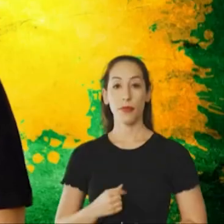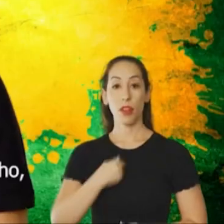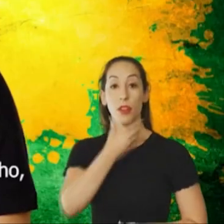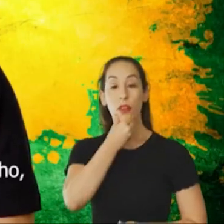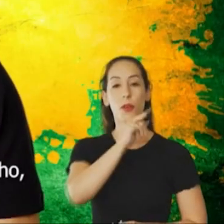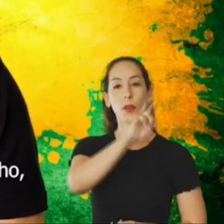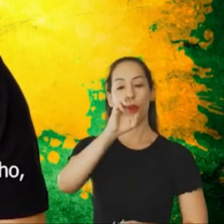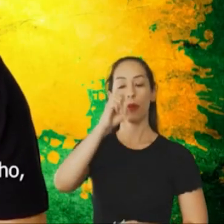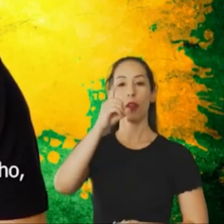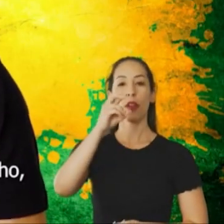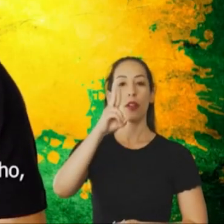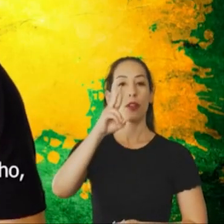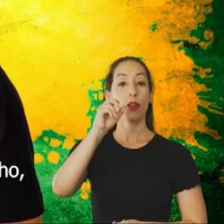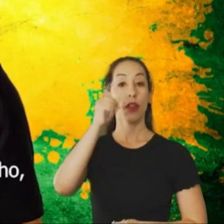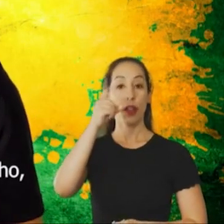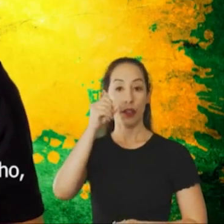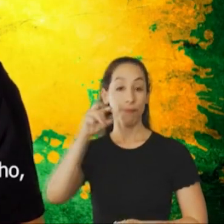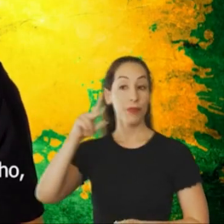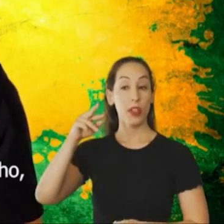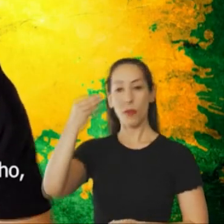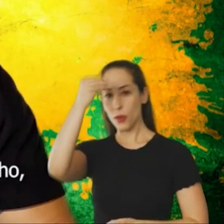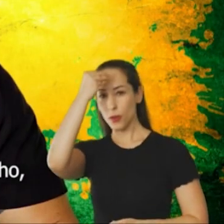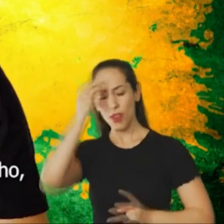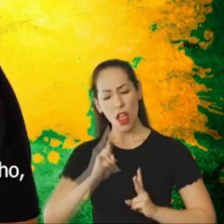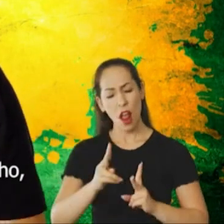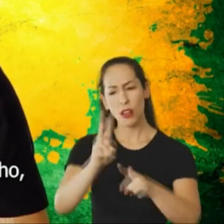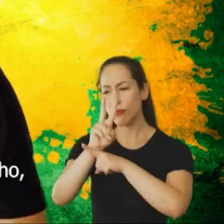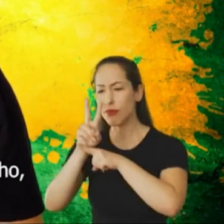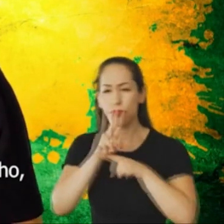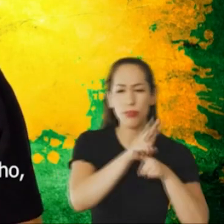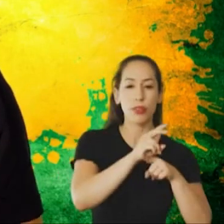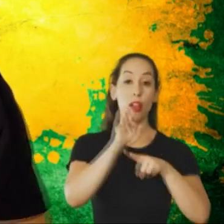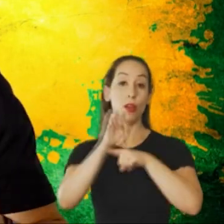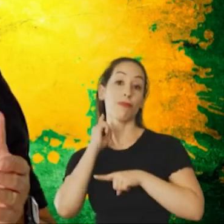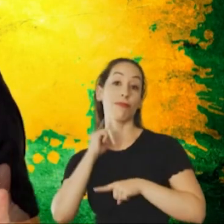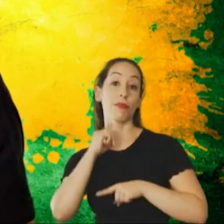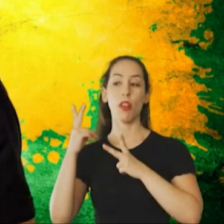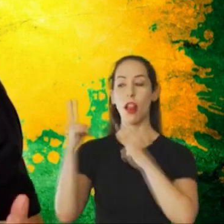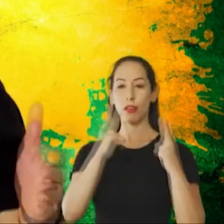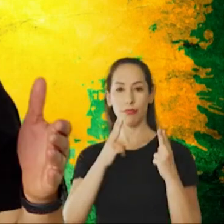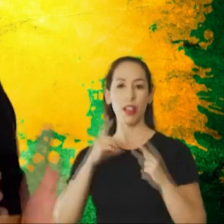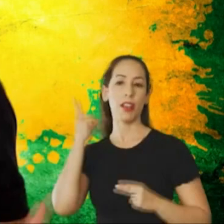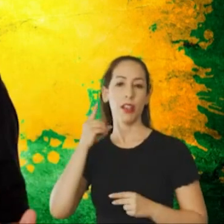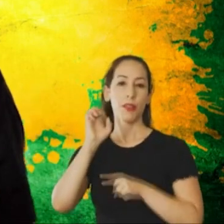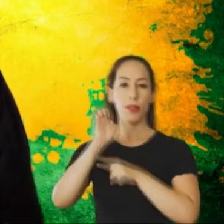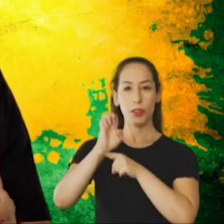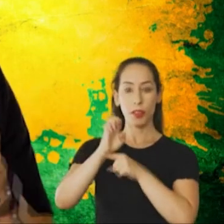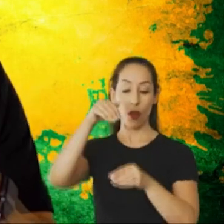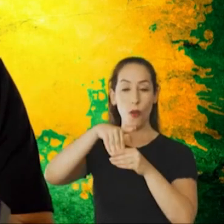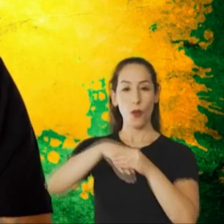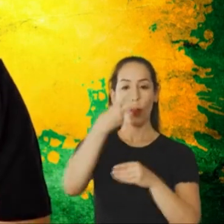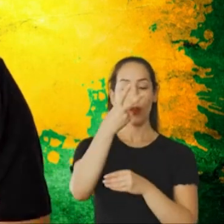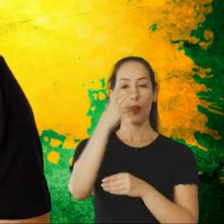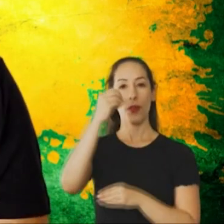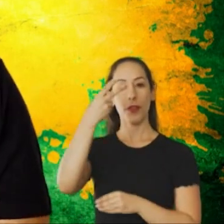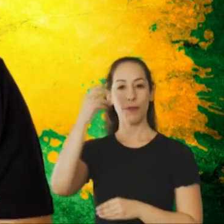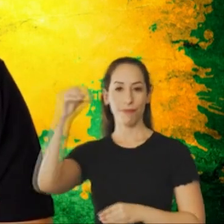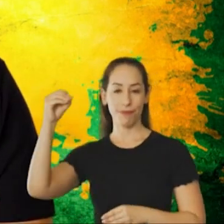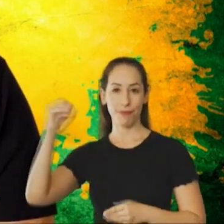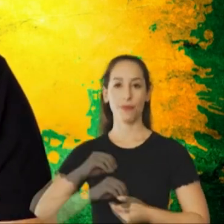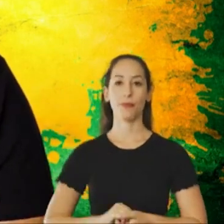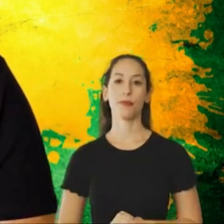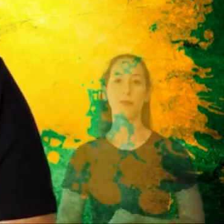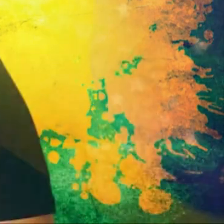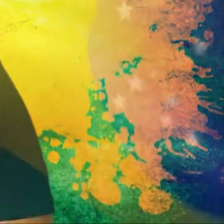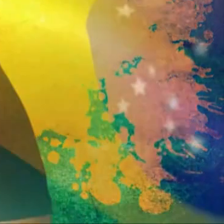Aqui é Eduardo Azevedo, irmão do Cleitinho. E vou continuar fiscalizando todas as minhas gerais como ele fez. Para deputado estadual, vote